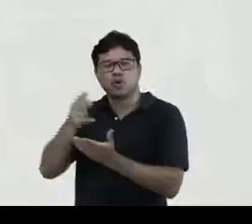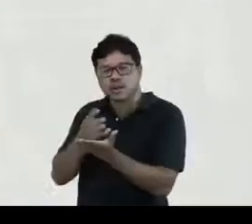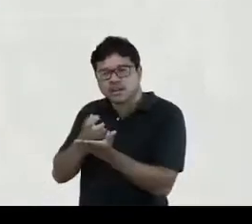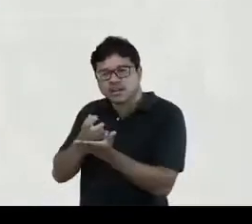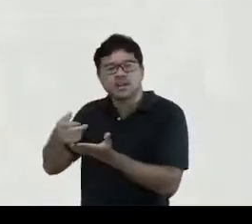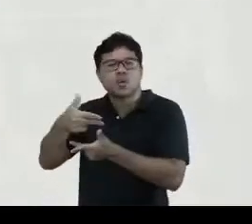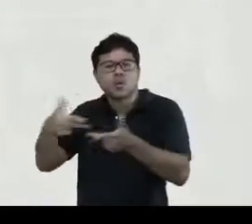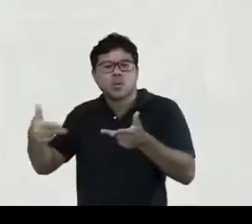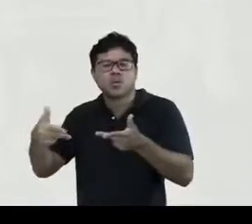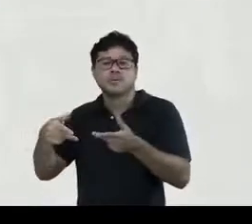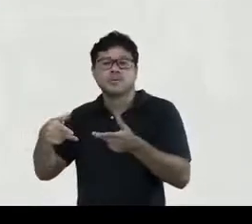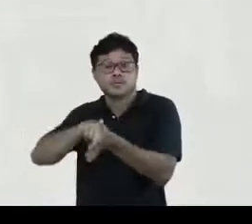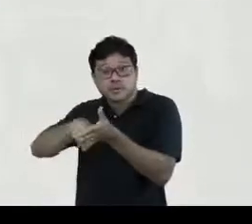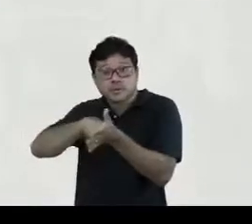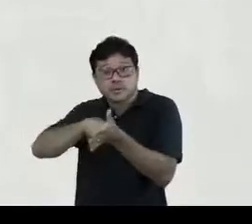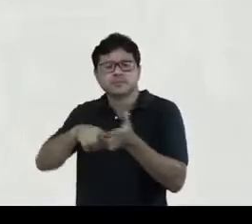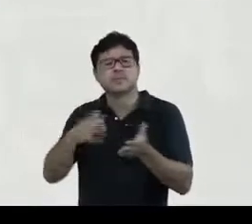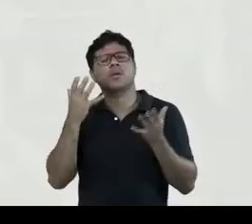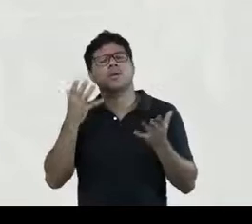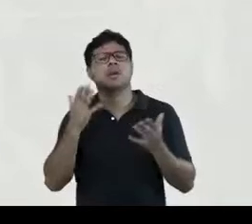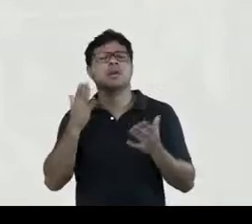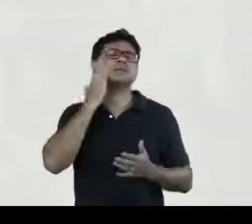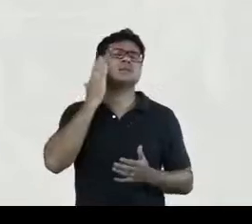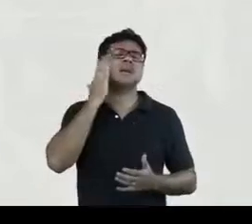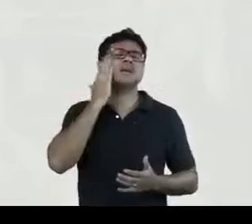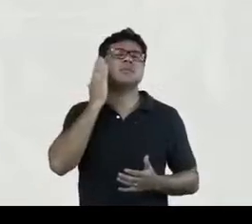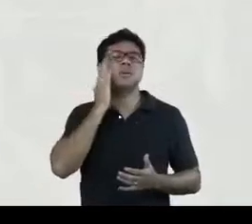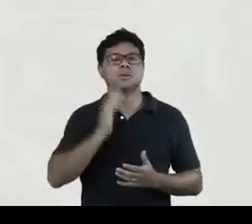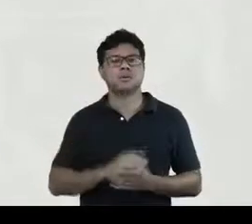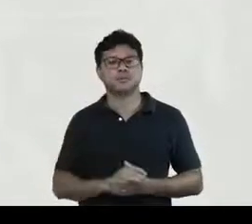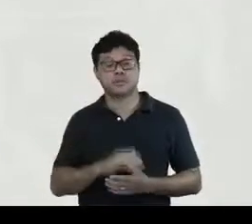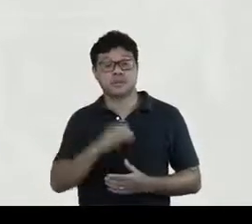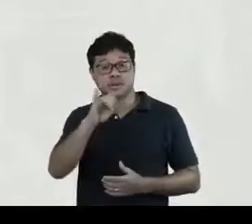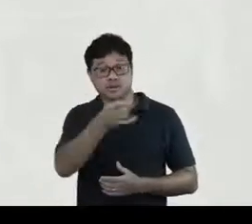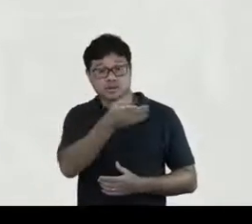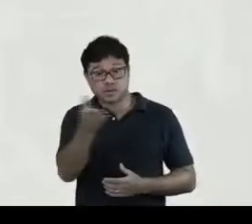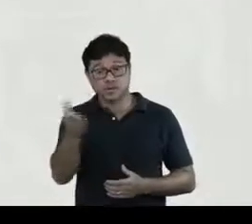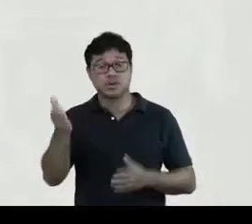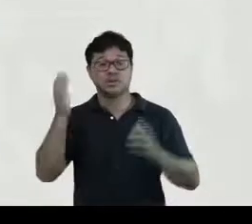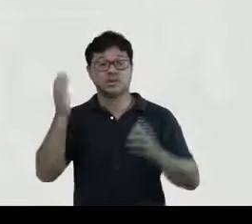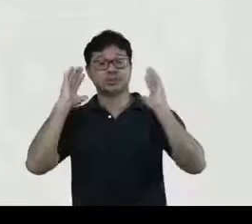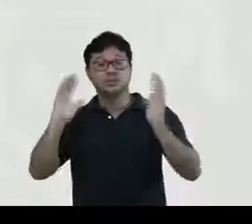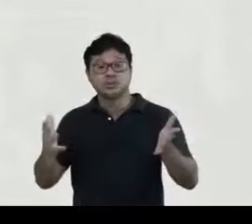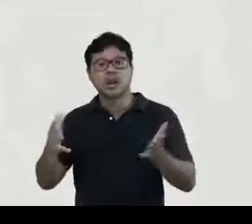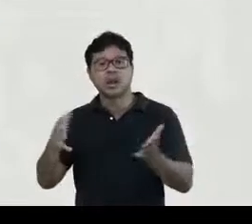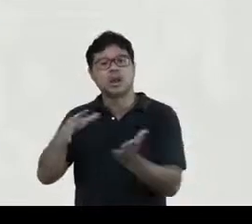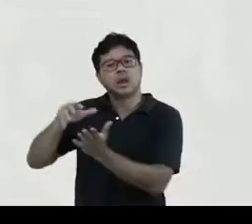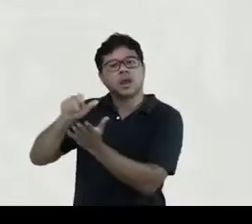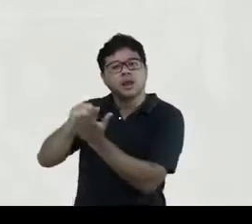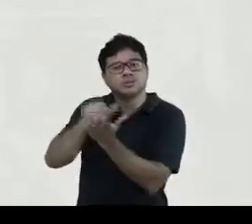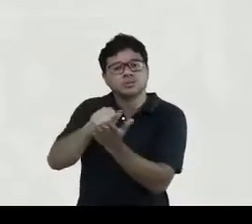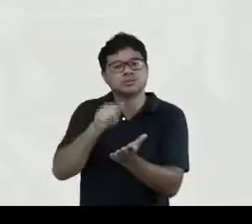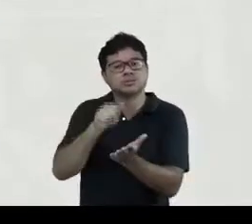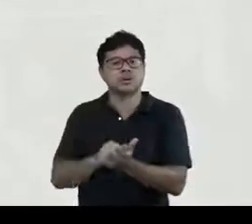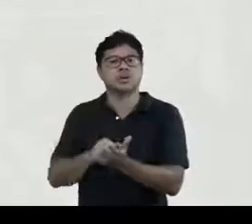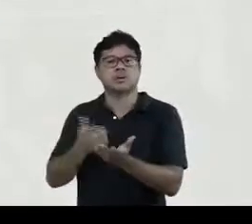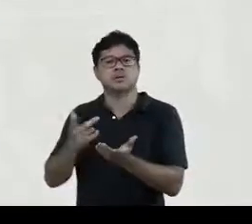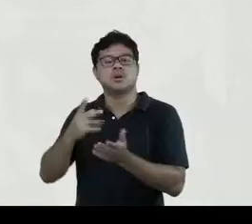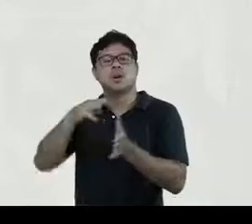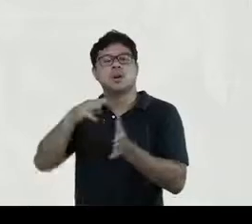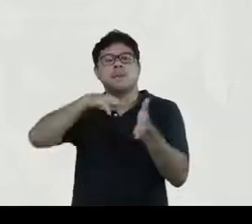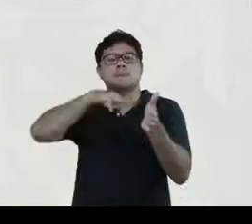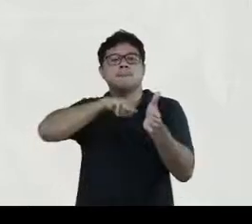mas de investigação, eu gostaria de saber se vocês já têm registrado as suas